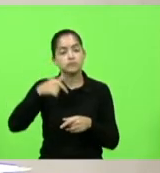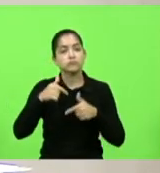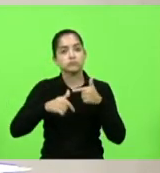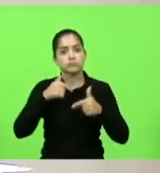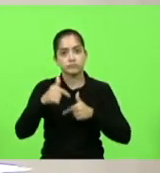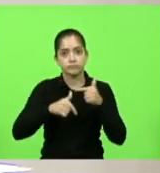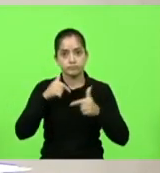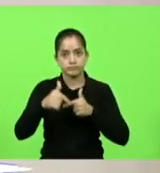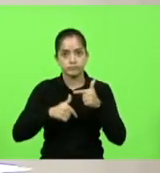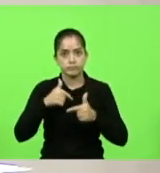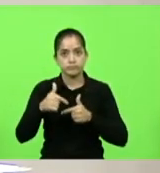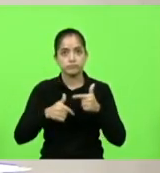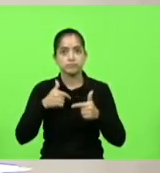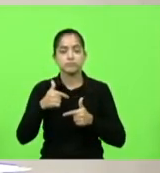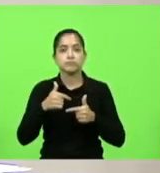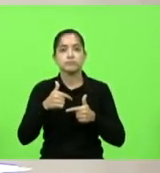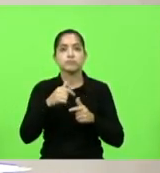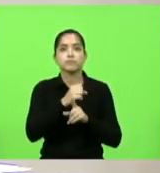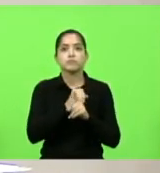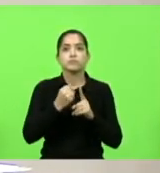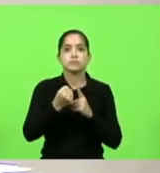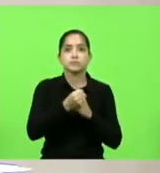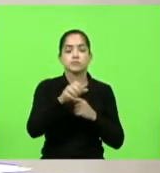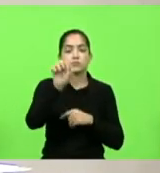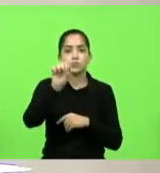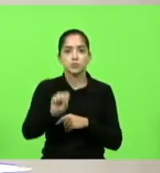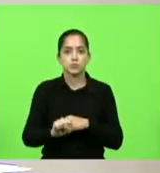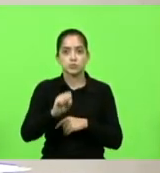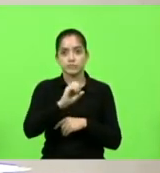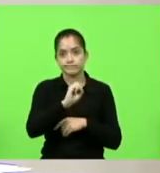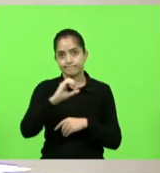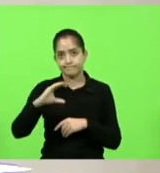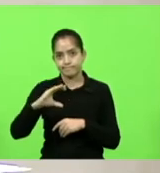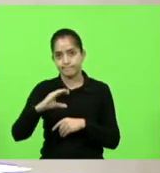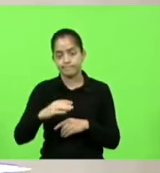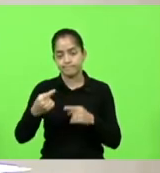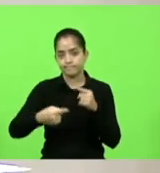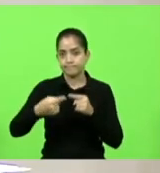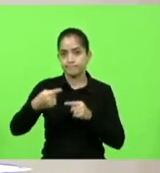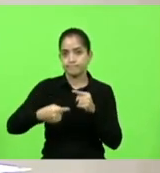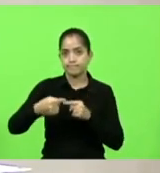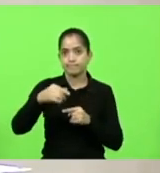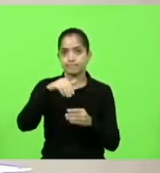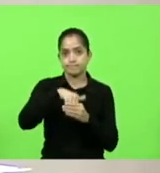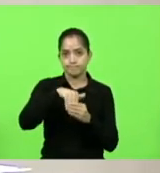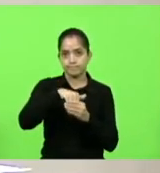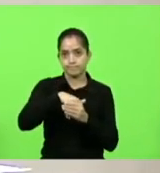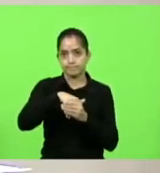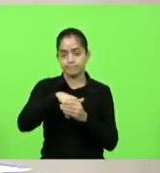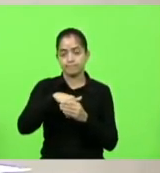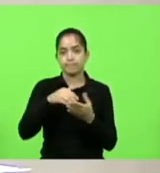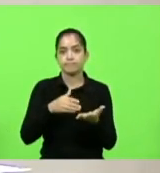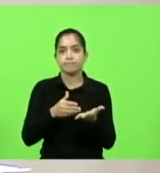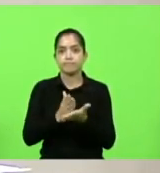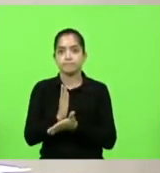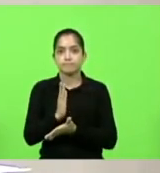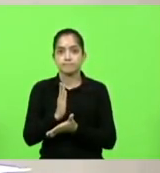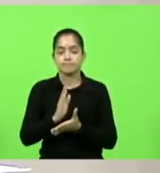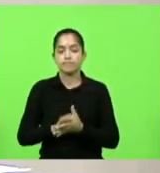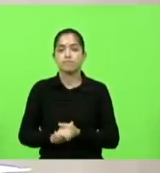prestados em favor à sociedade do Sul de Santa Catarina. Em discussão? Em votação,